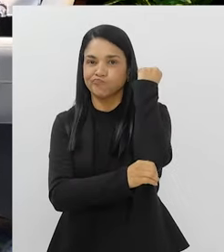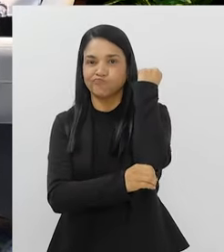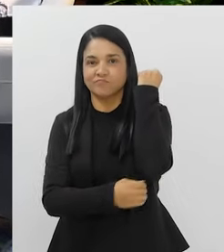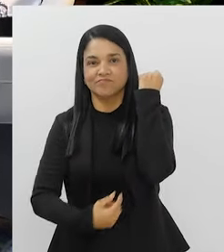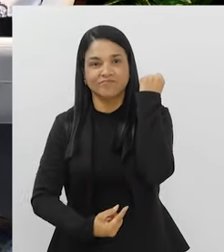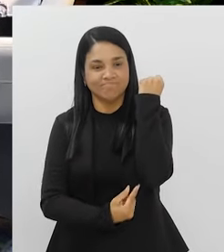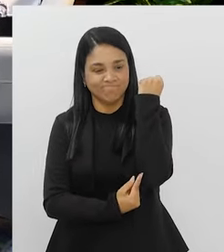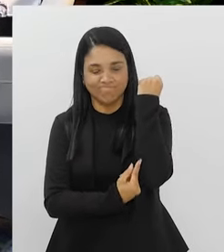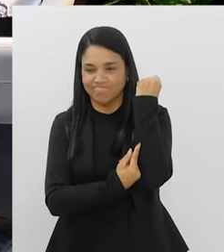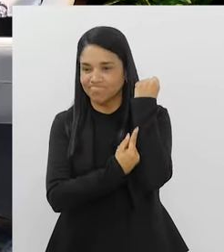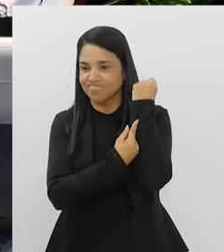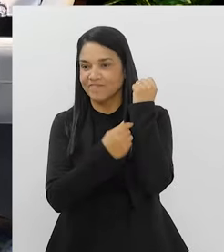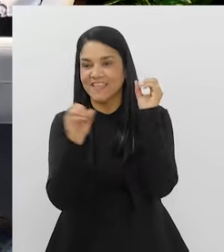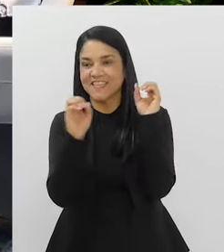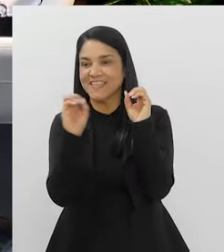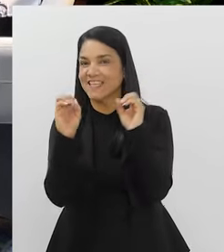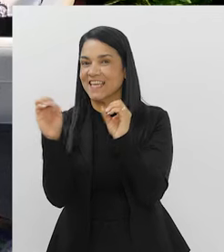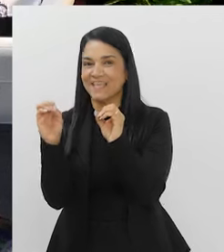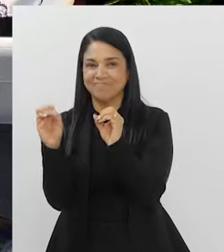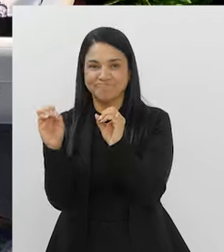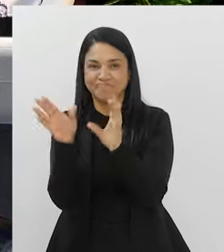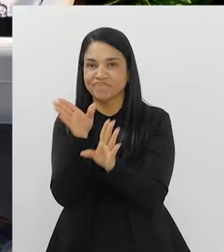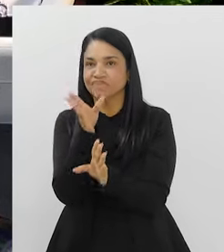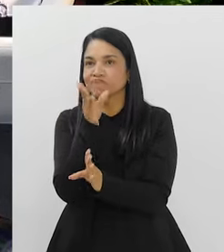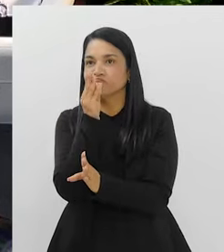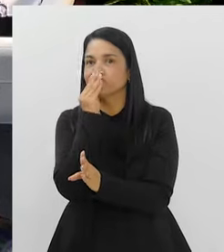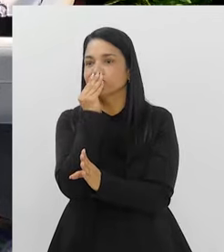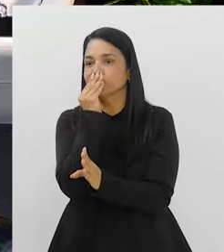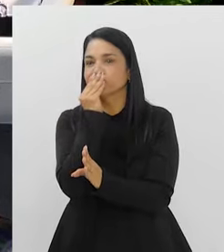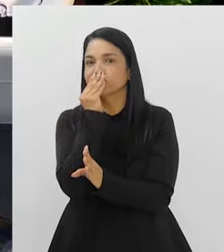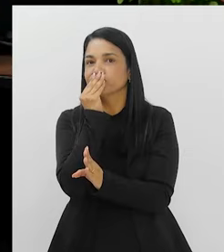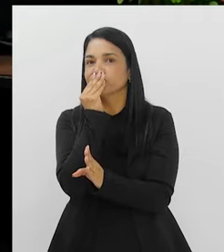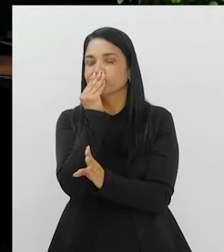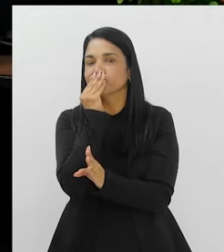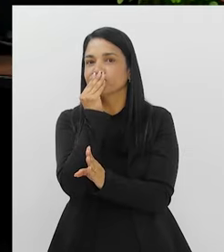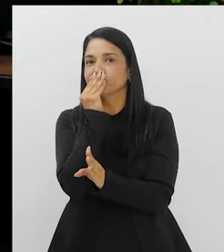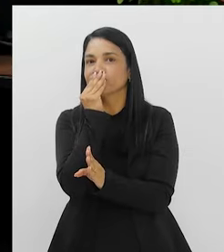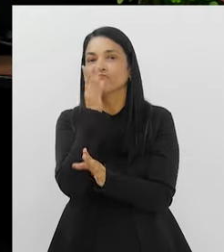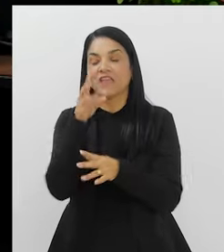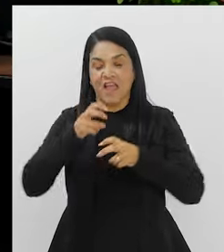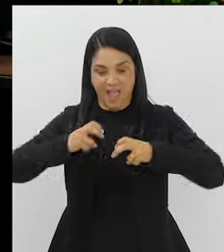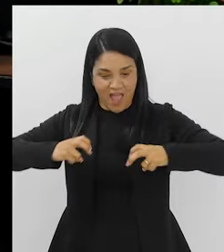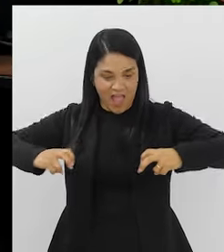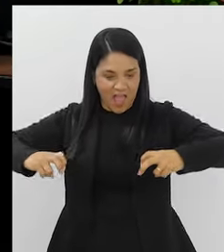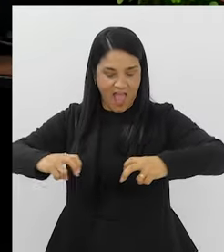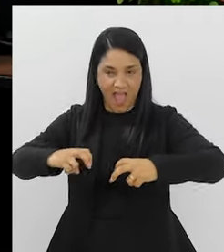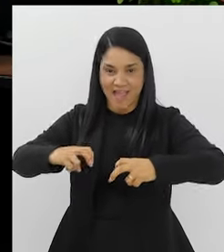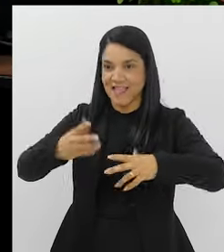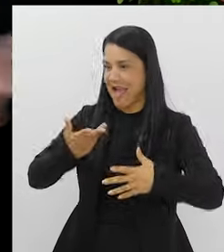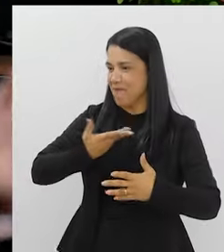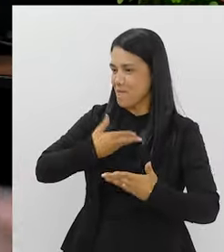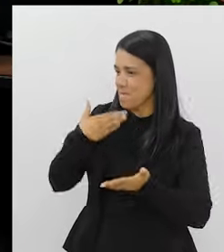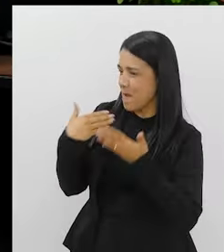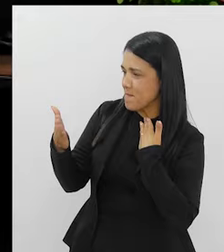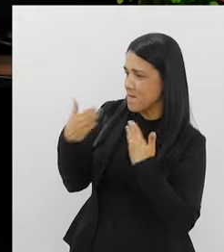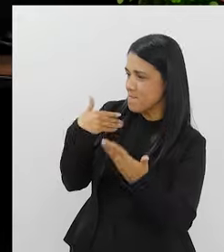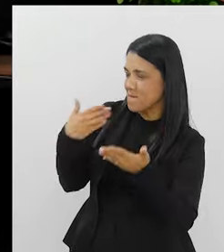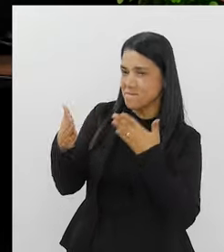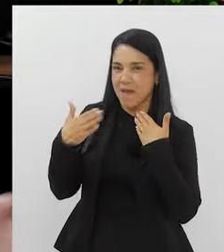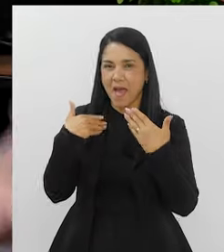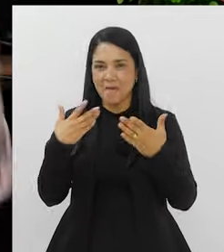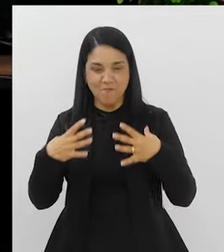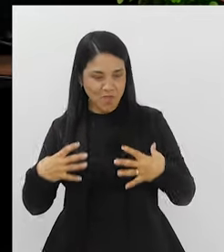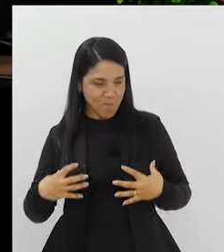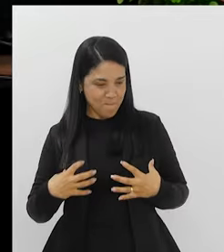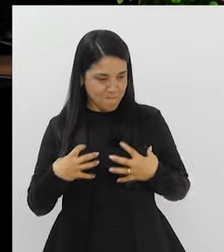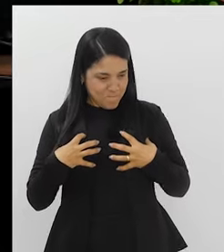fala. Ninguém fala. Todo mundo gosta de falar, chega numa roda de amigos e fala assim,